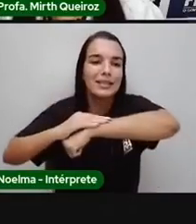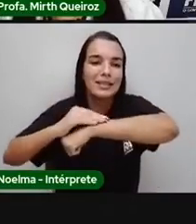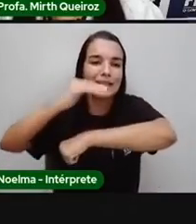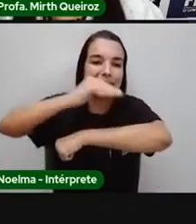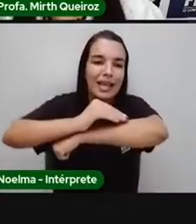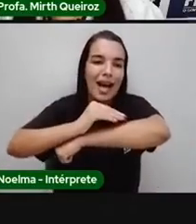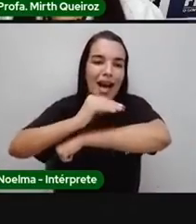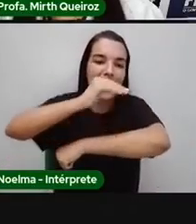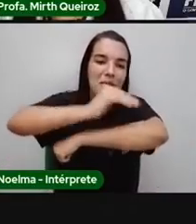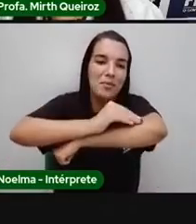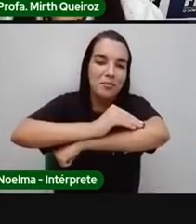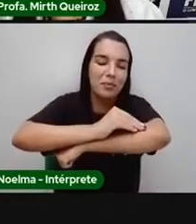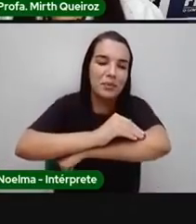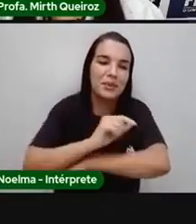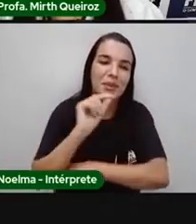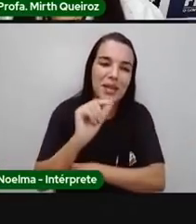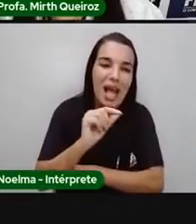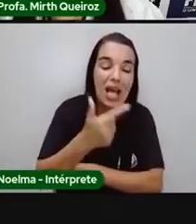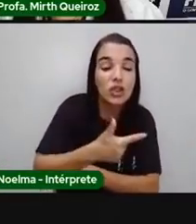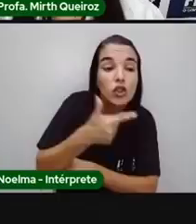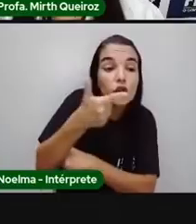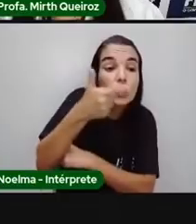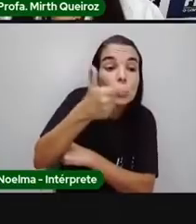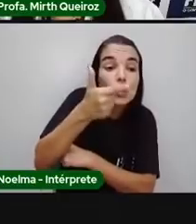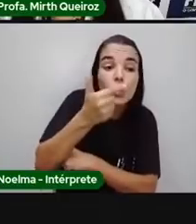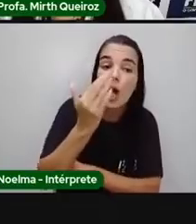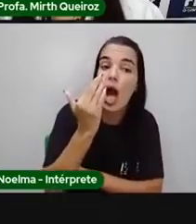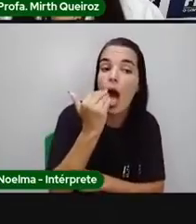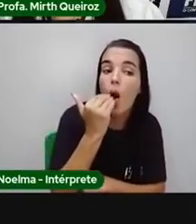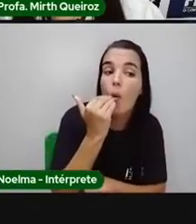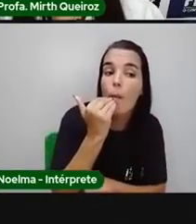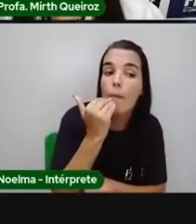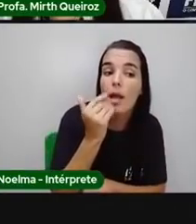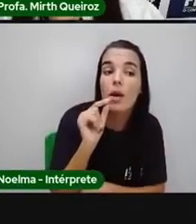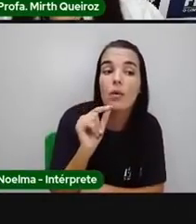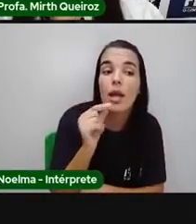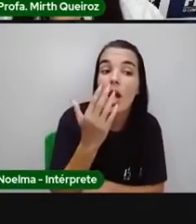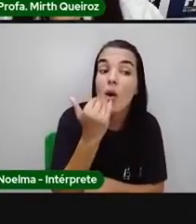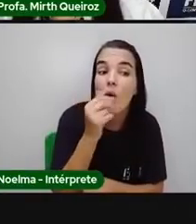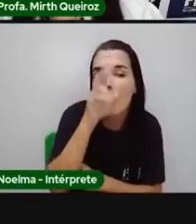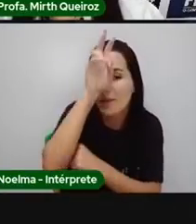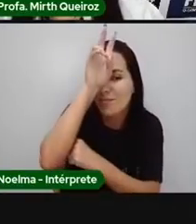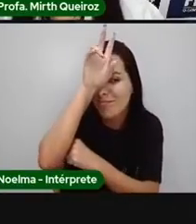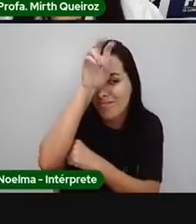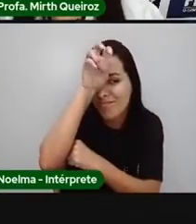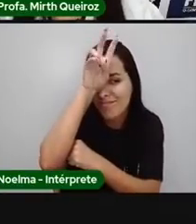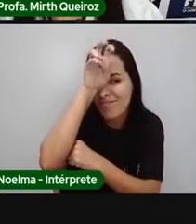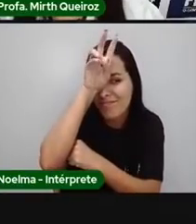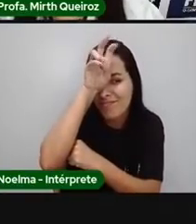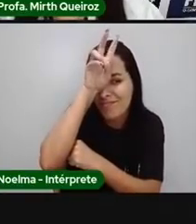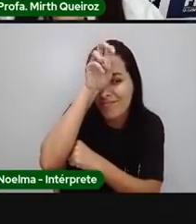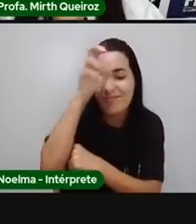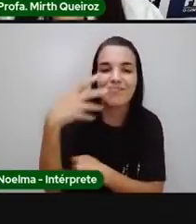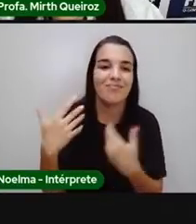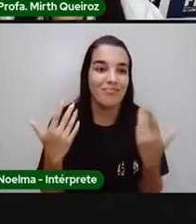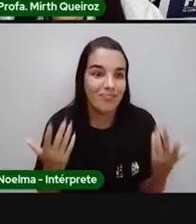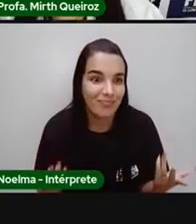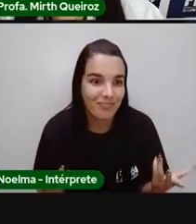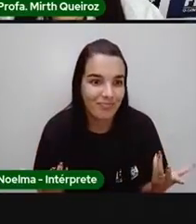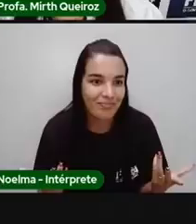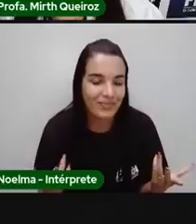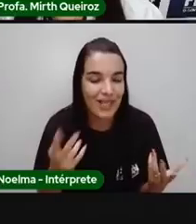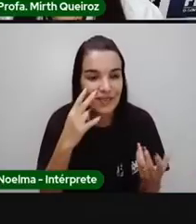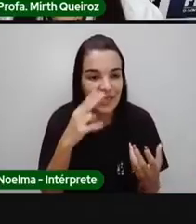Ele é o consumidor secundário. Por quê? Ele vai comer o gafanhoto. O gafanhoto come a